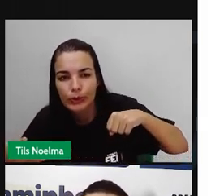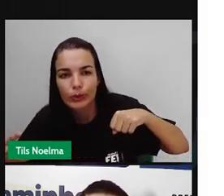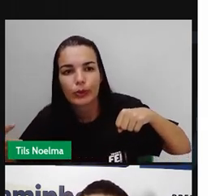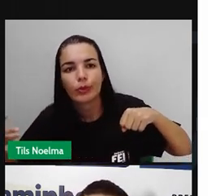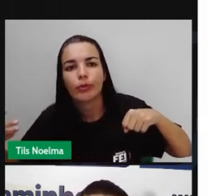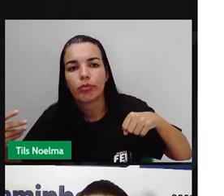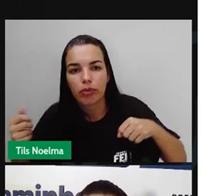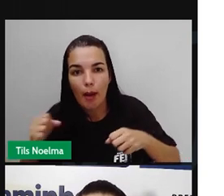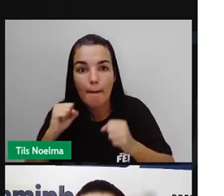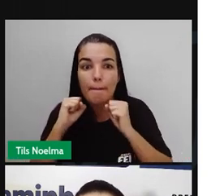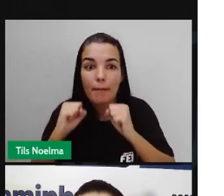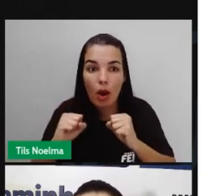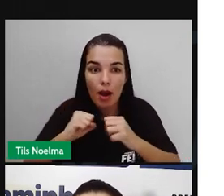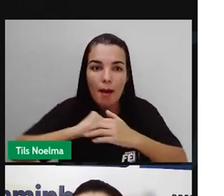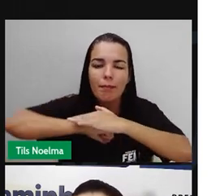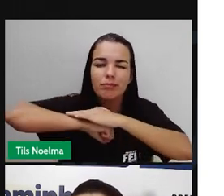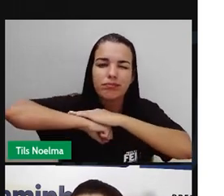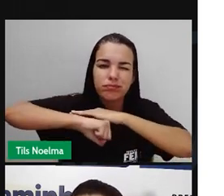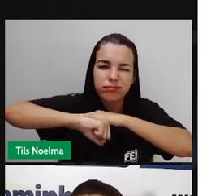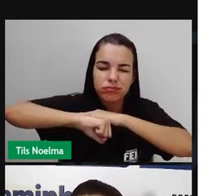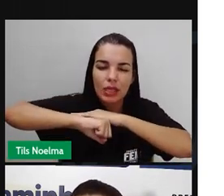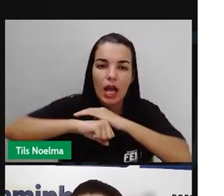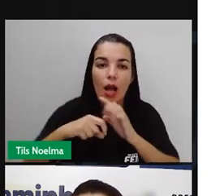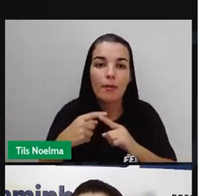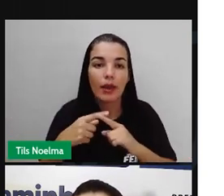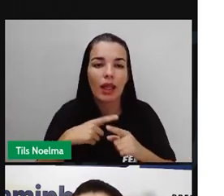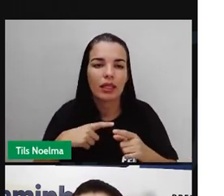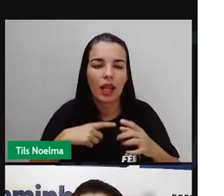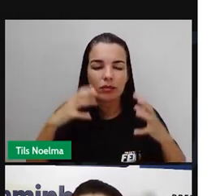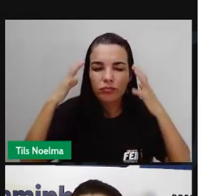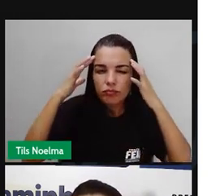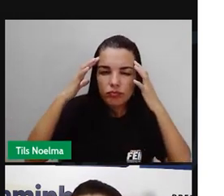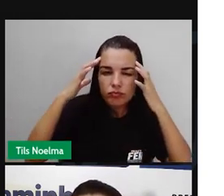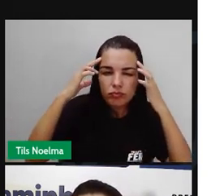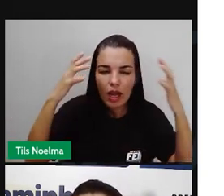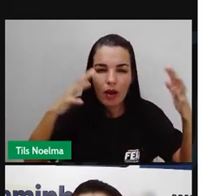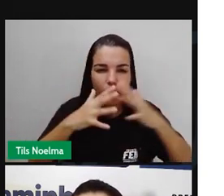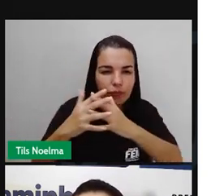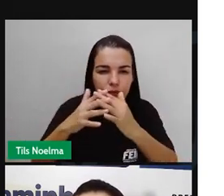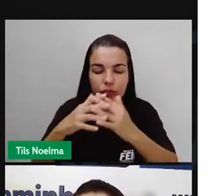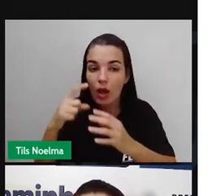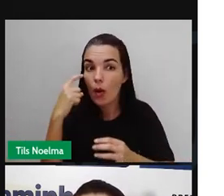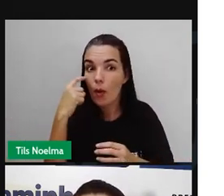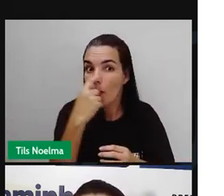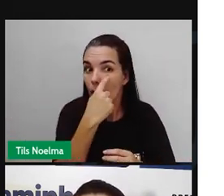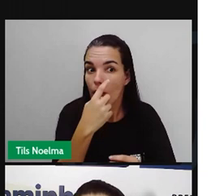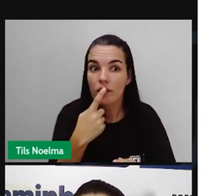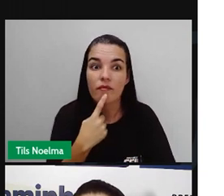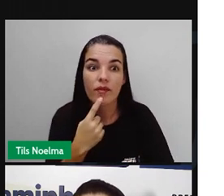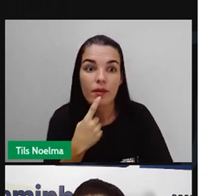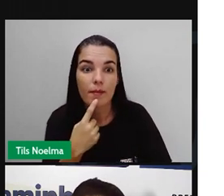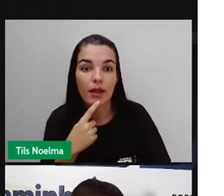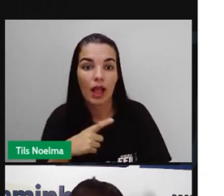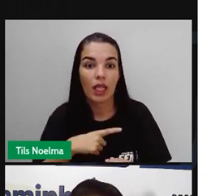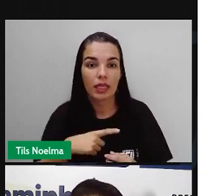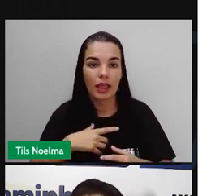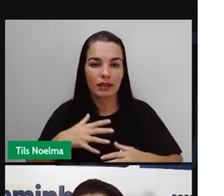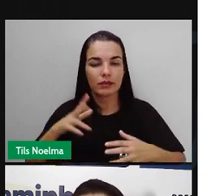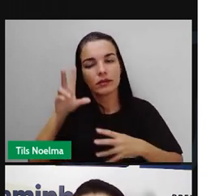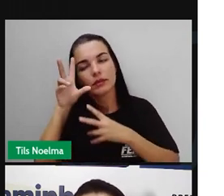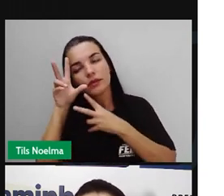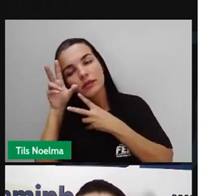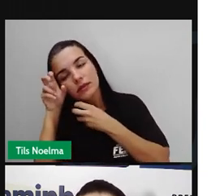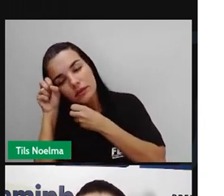dengue hemorrágica, onde há uma confusão mental, os olhos eles ficam vermelhos, a agitação e